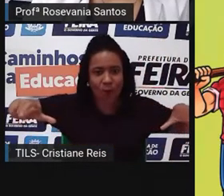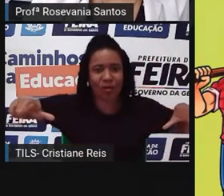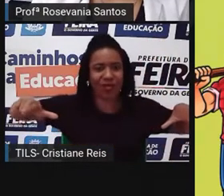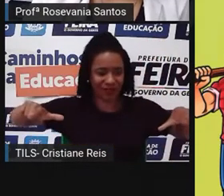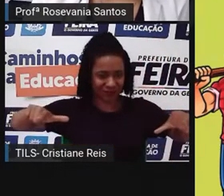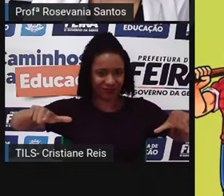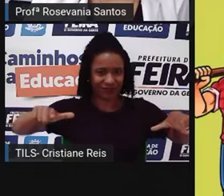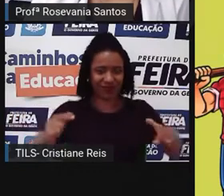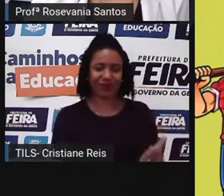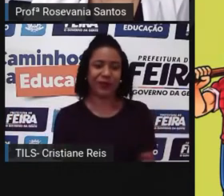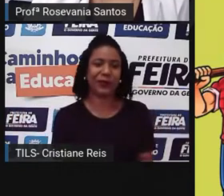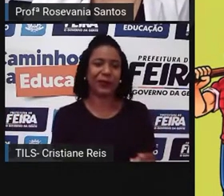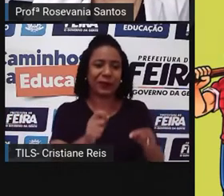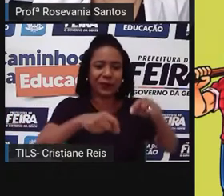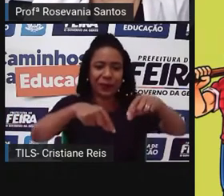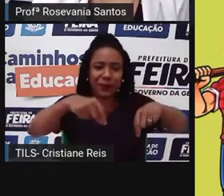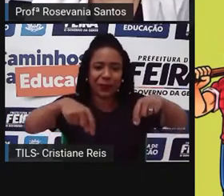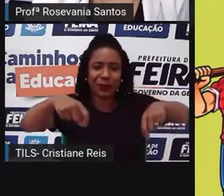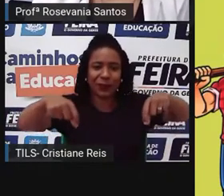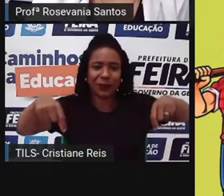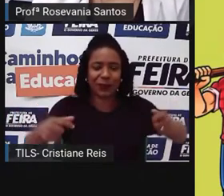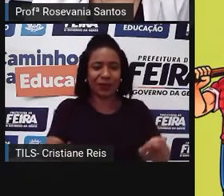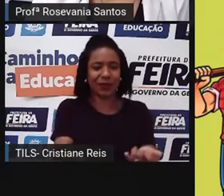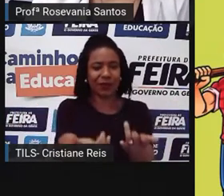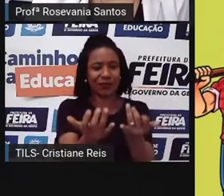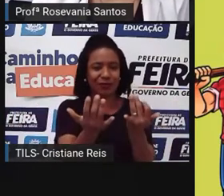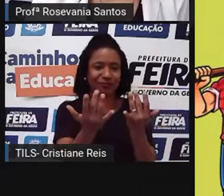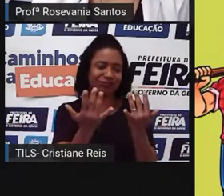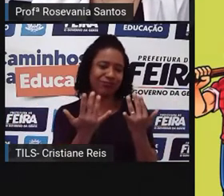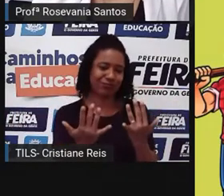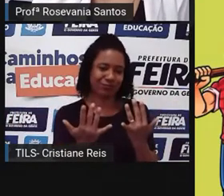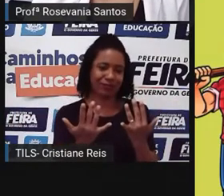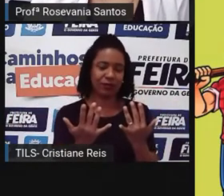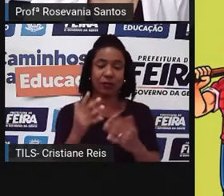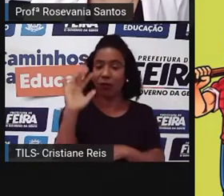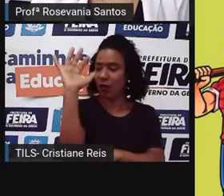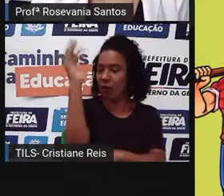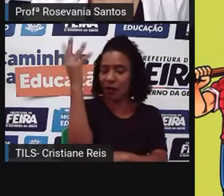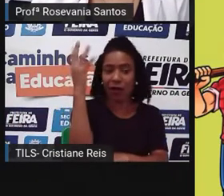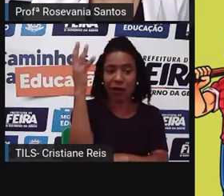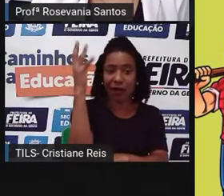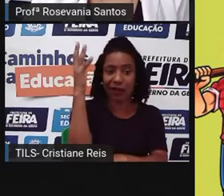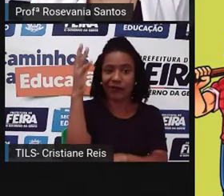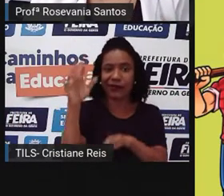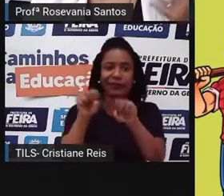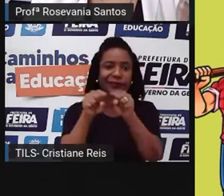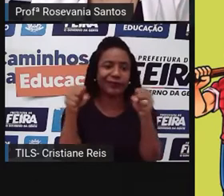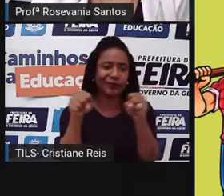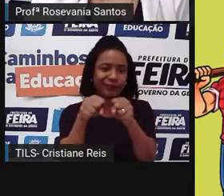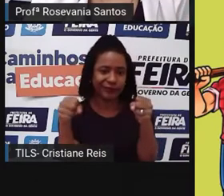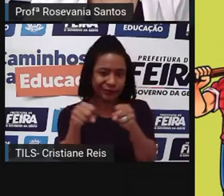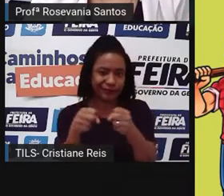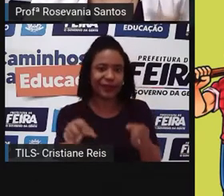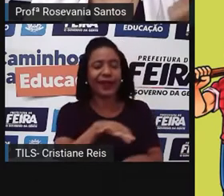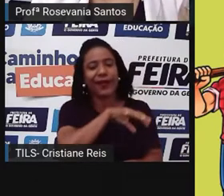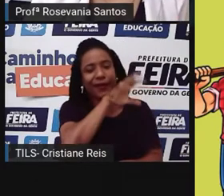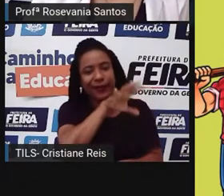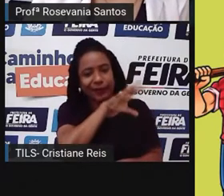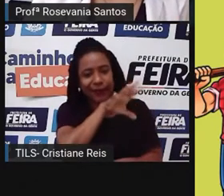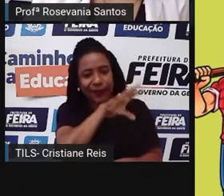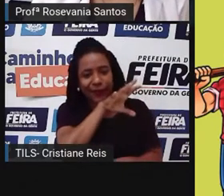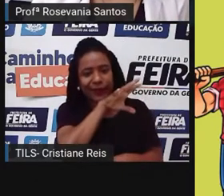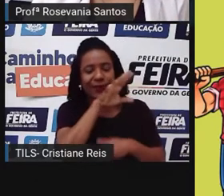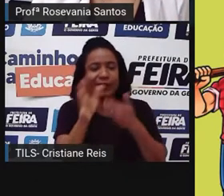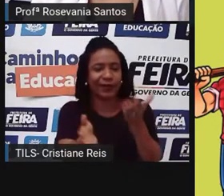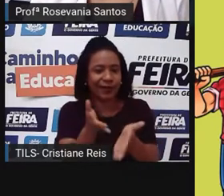desmatá-las. Ou seja, fazer essa retirada dessas árvores, para que a gente pudesse criar os animais, para que a gente